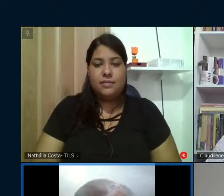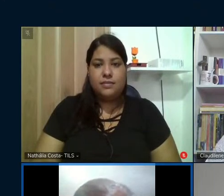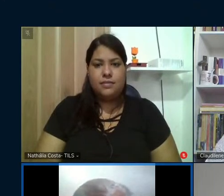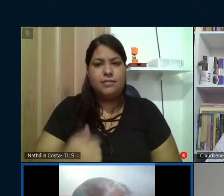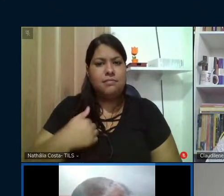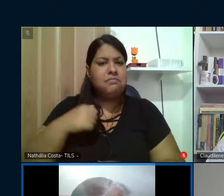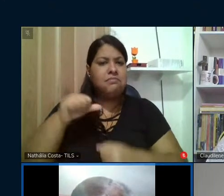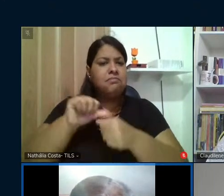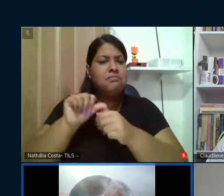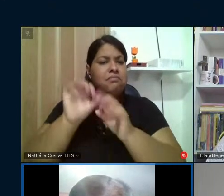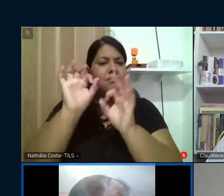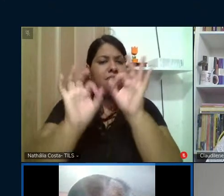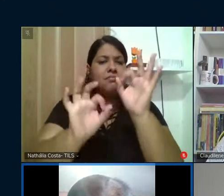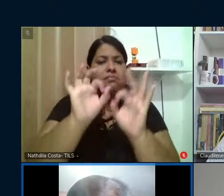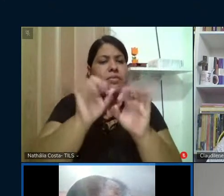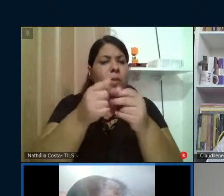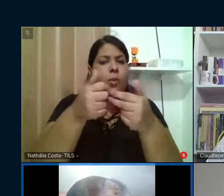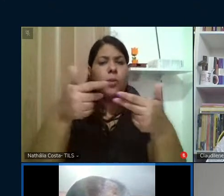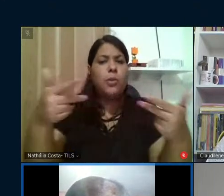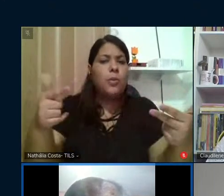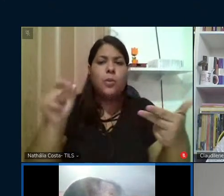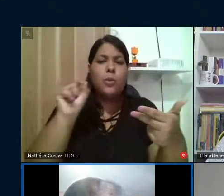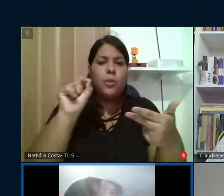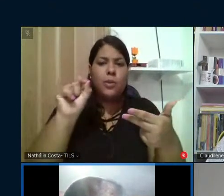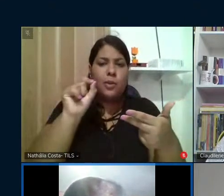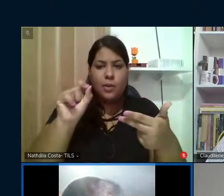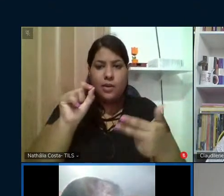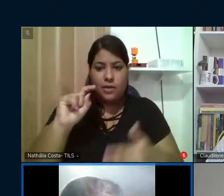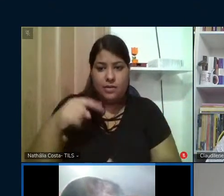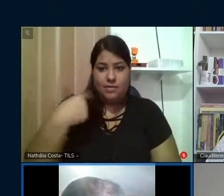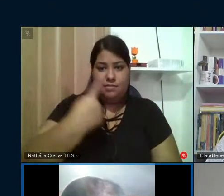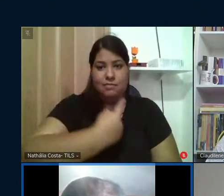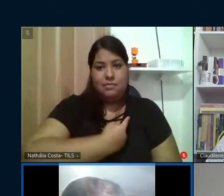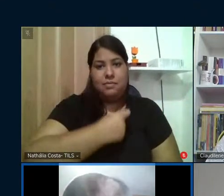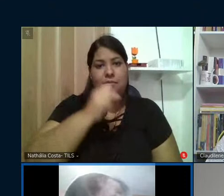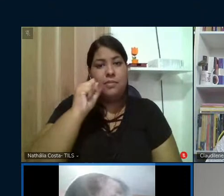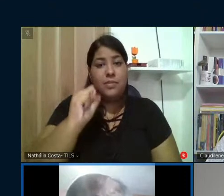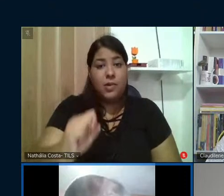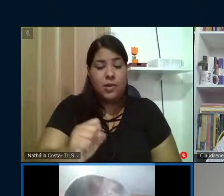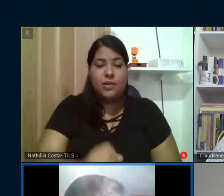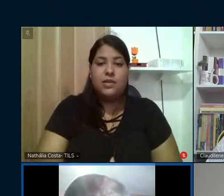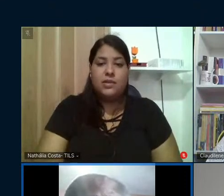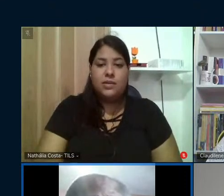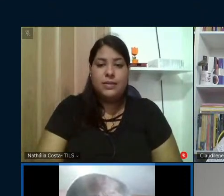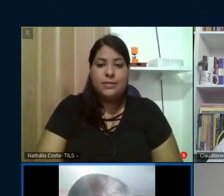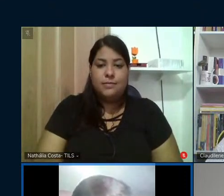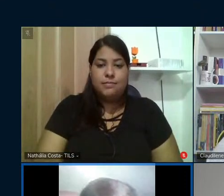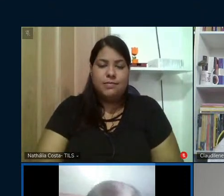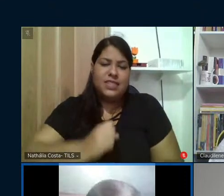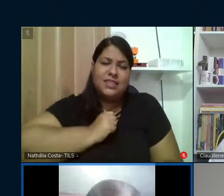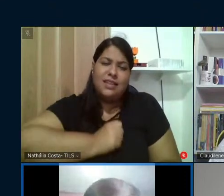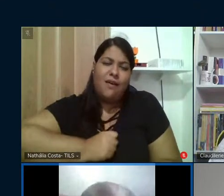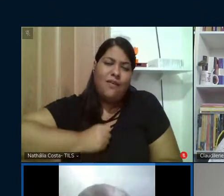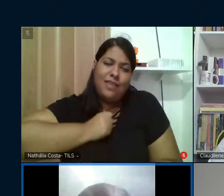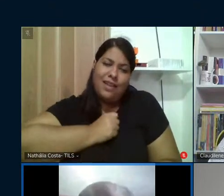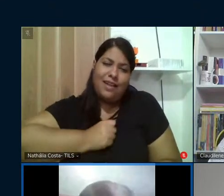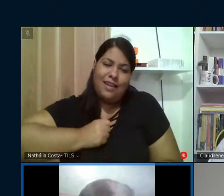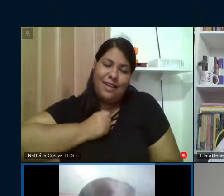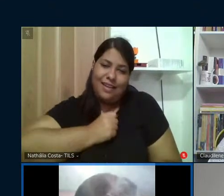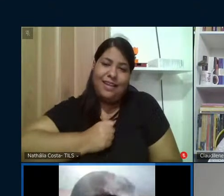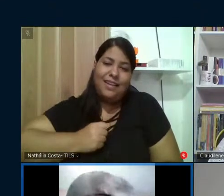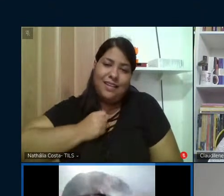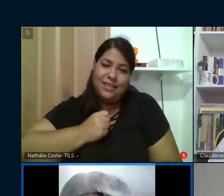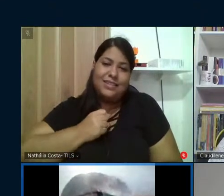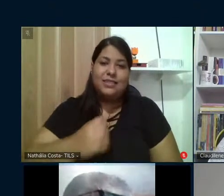algo assim para que a gente possa matar um pouco a saudade. Onde